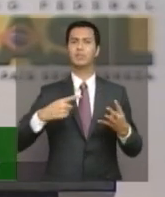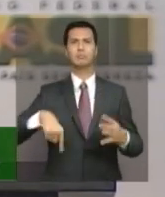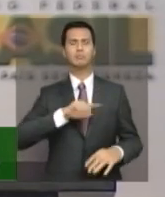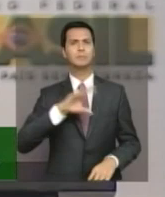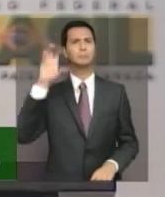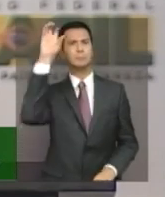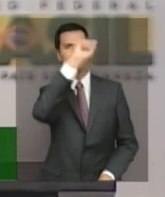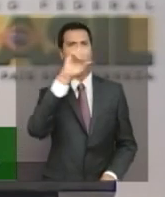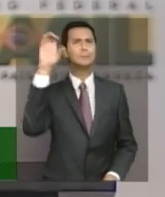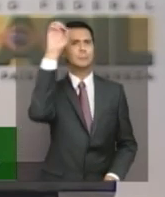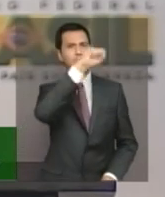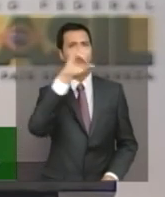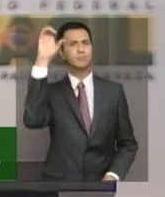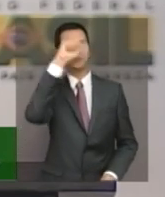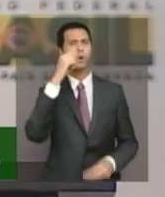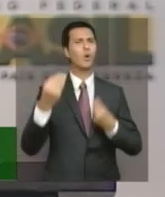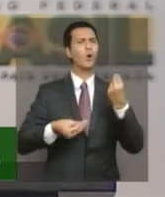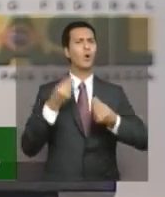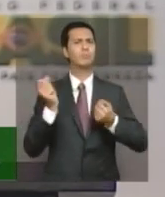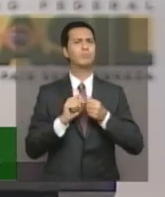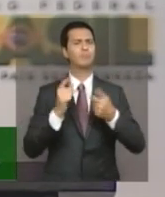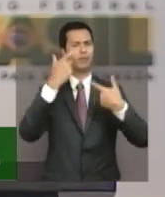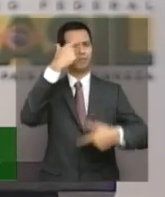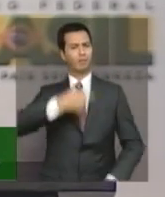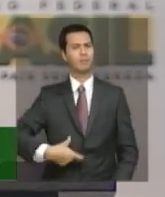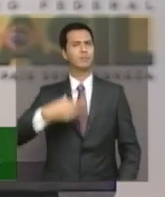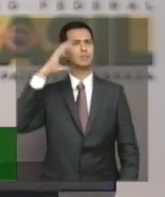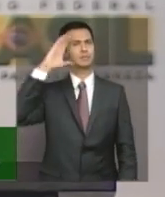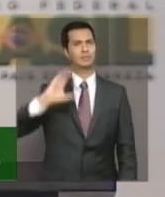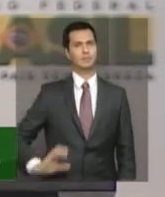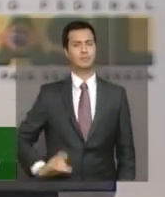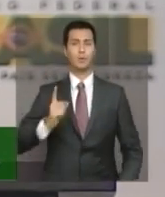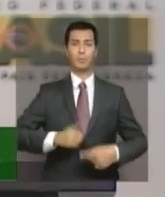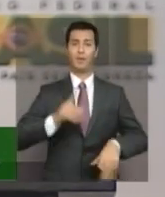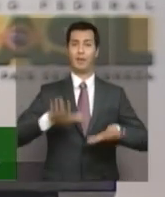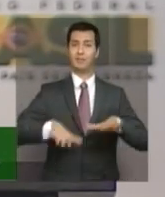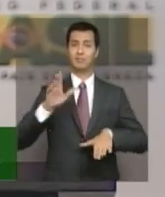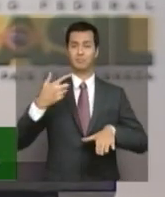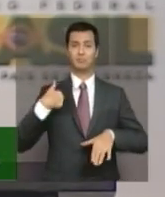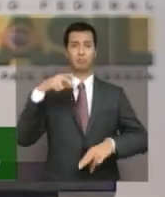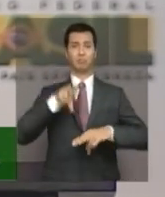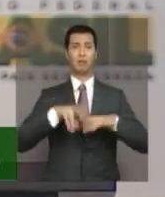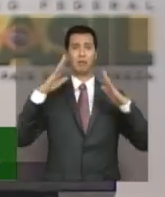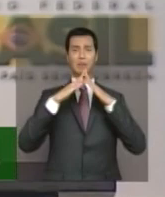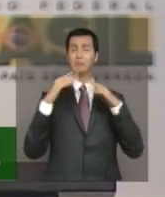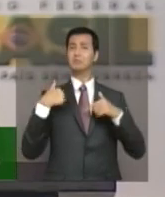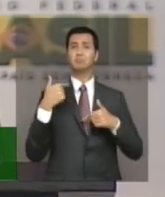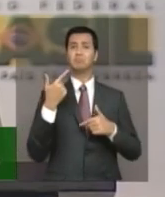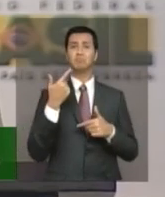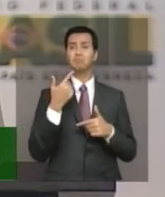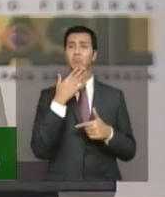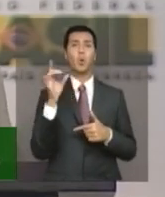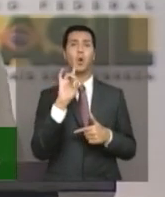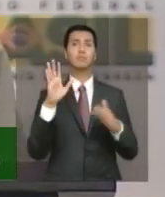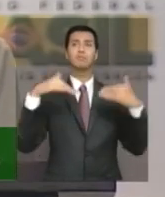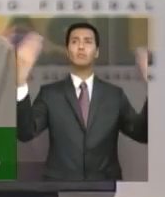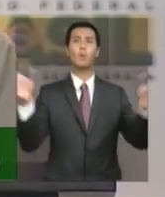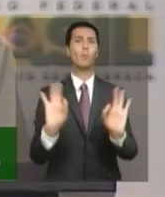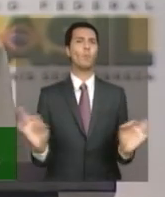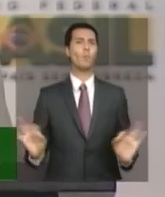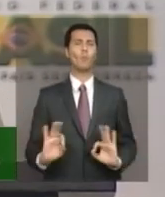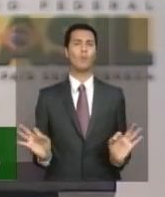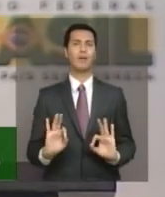ensinando a como ser cidadãs, porque muitas vezes nós estamos em casa e conhecemos só aquele mundinho. E quando nós estamos em